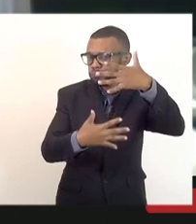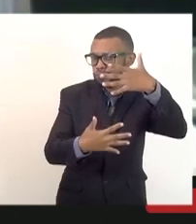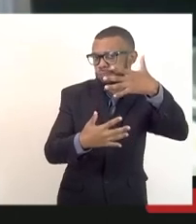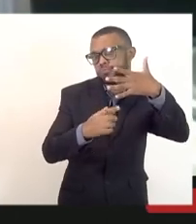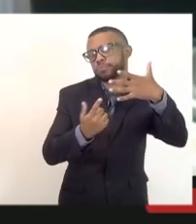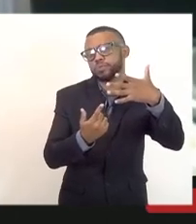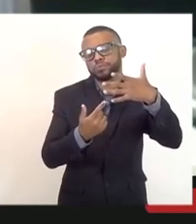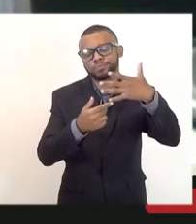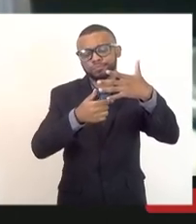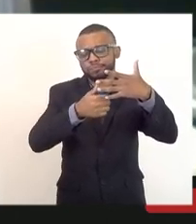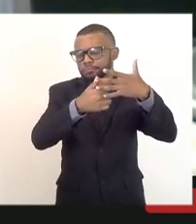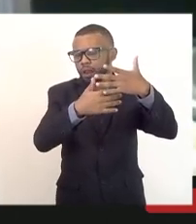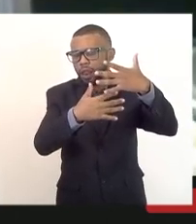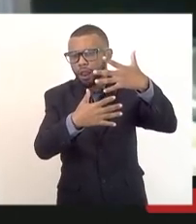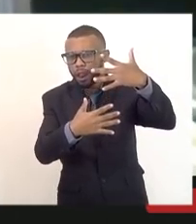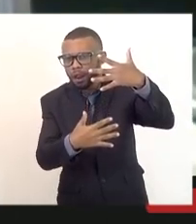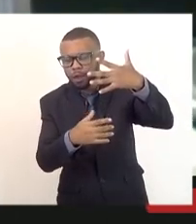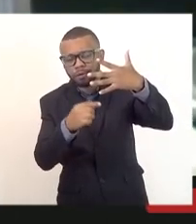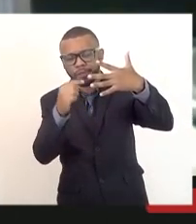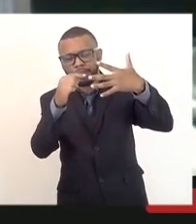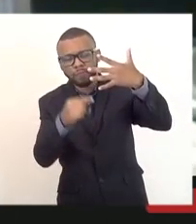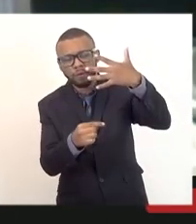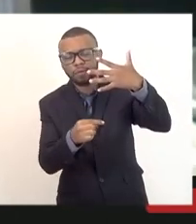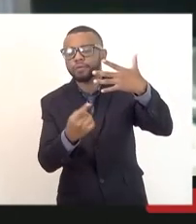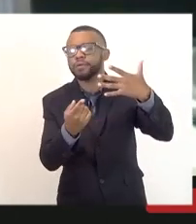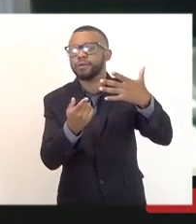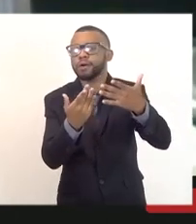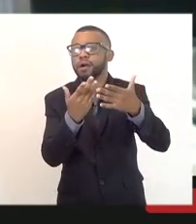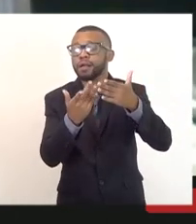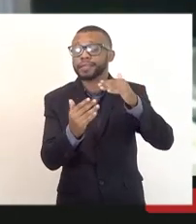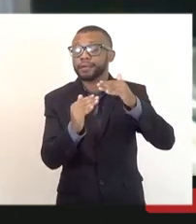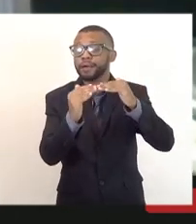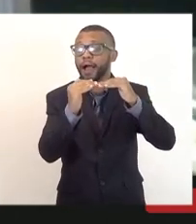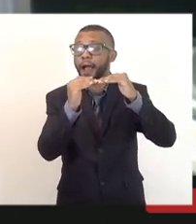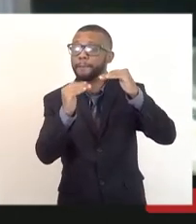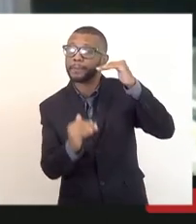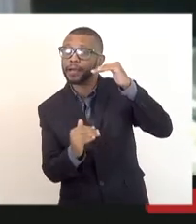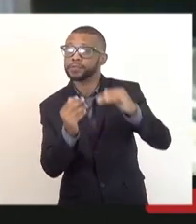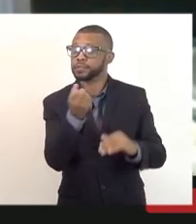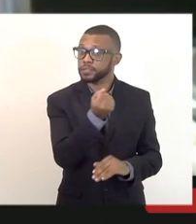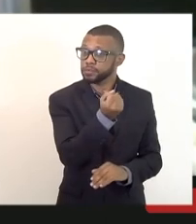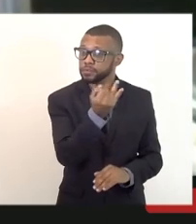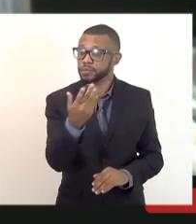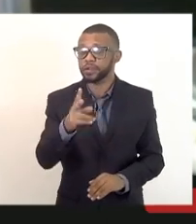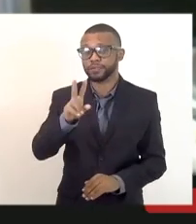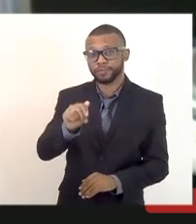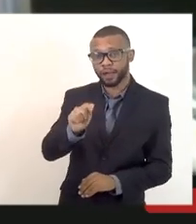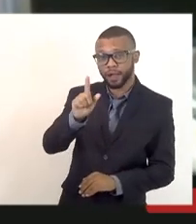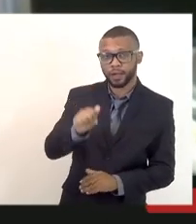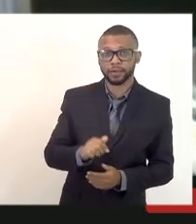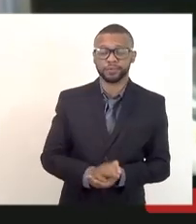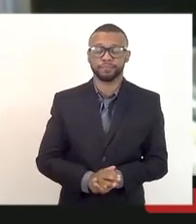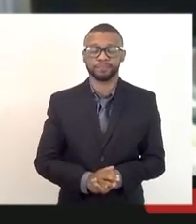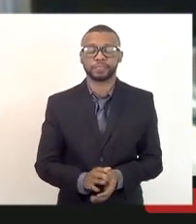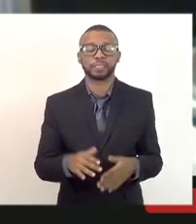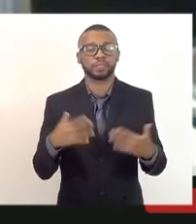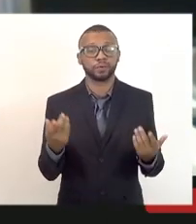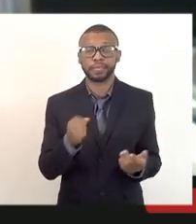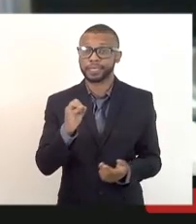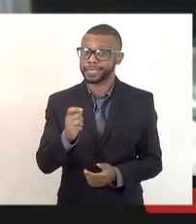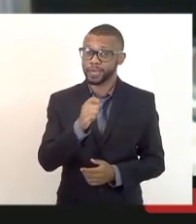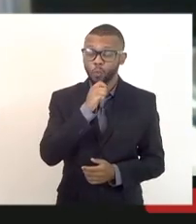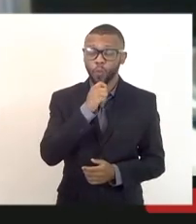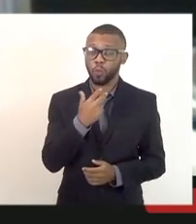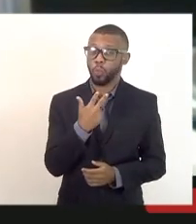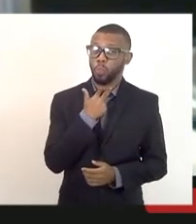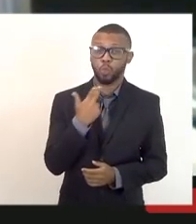numa colocação fora desse número de vagas. Então, se não for contemplado, se eu não tenho condições de chamar